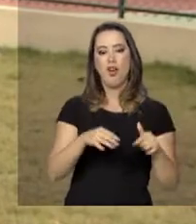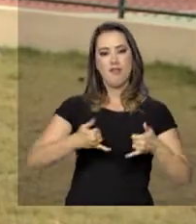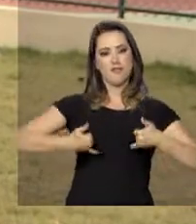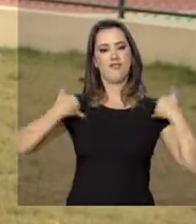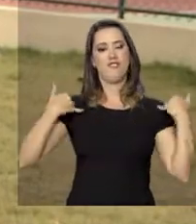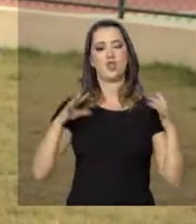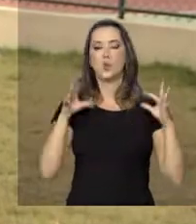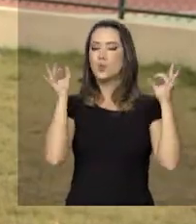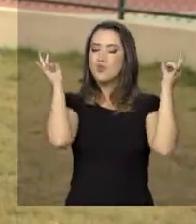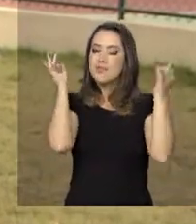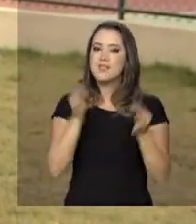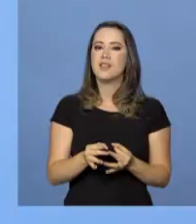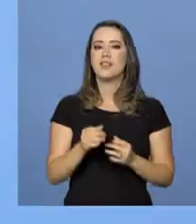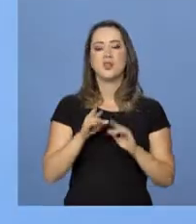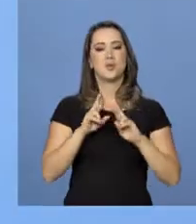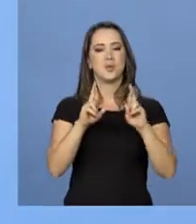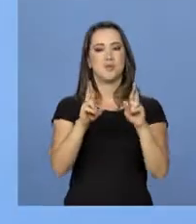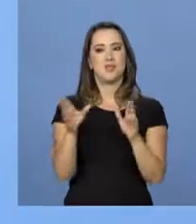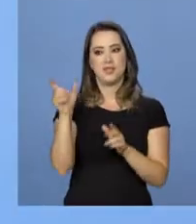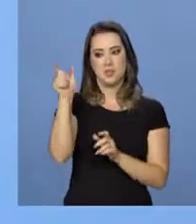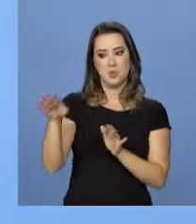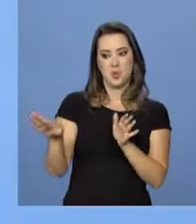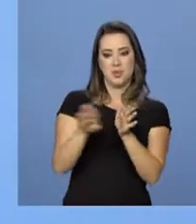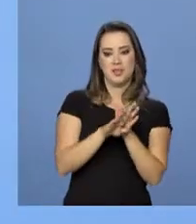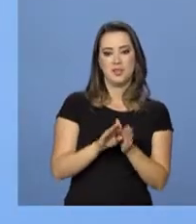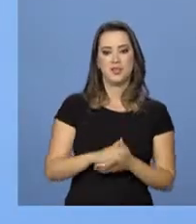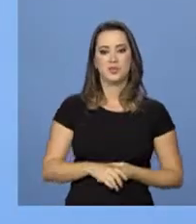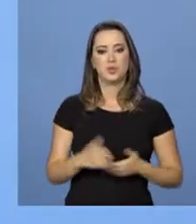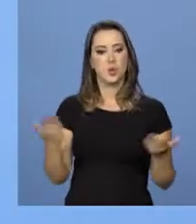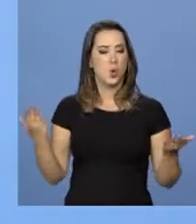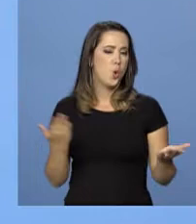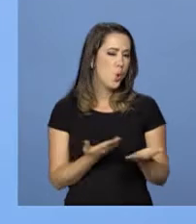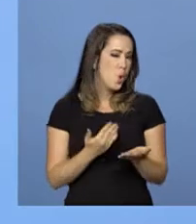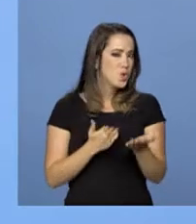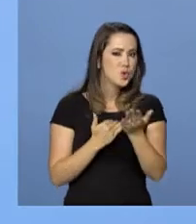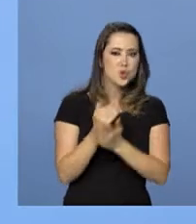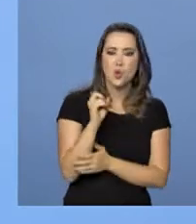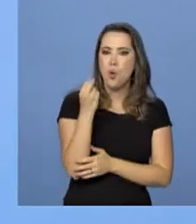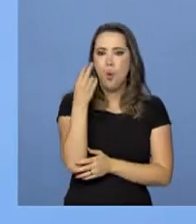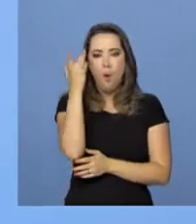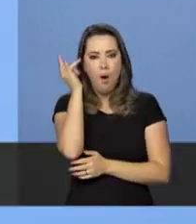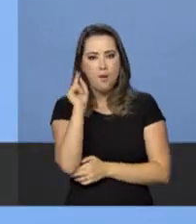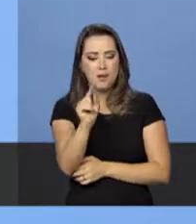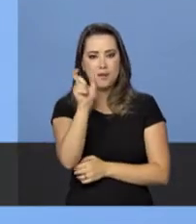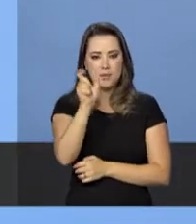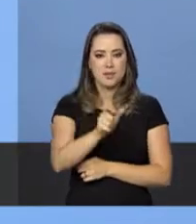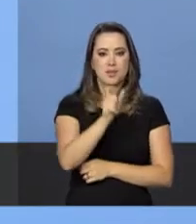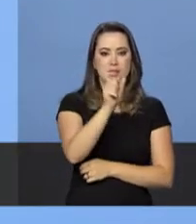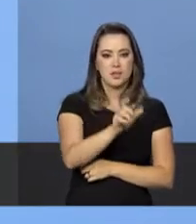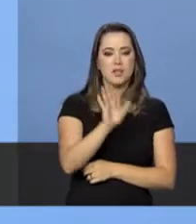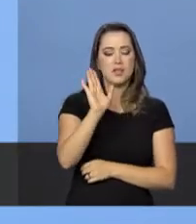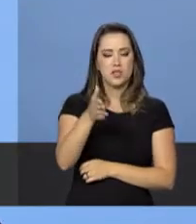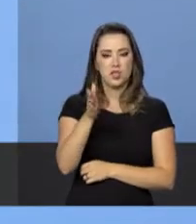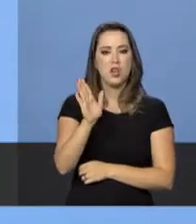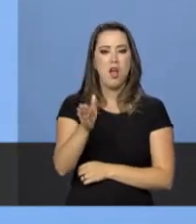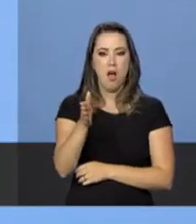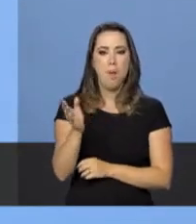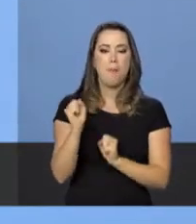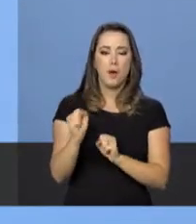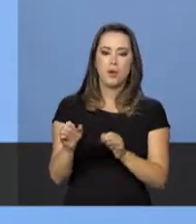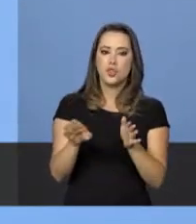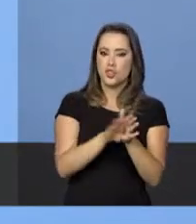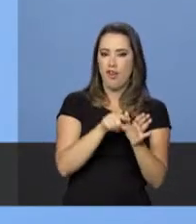só aguardando os novos proprietários. A partir de hoje ou a partir de amanhã, aqueles que quiserem já vir